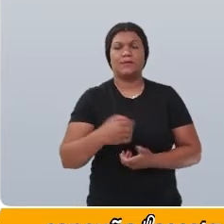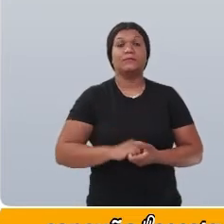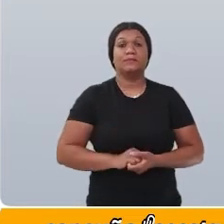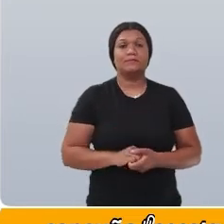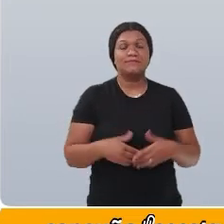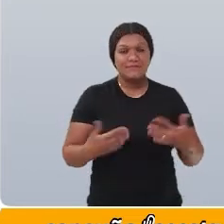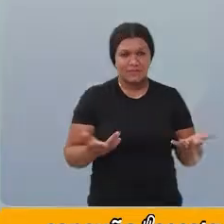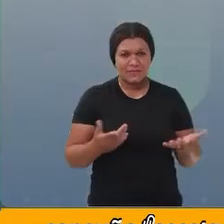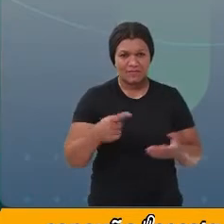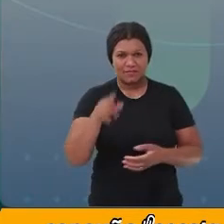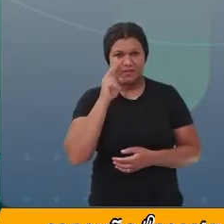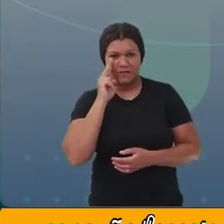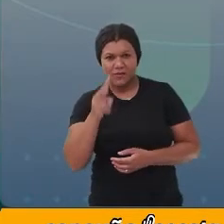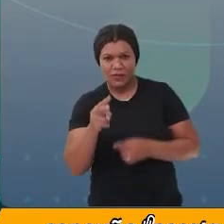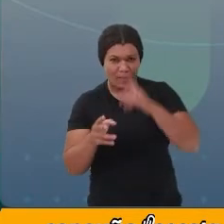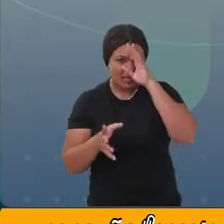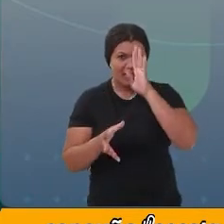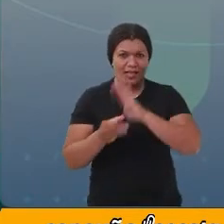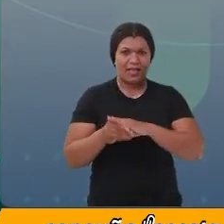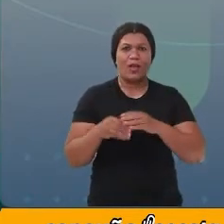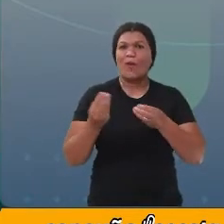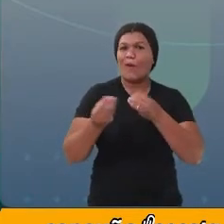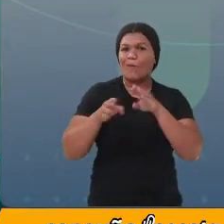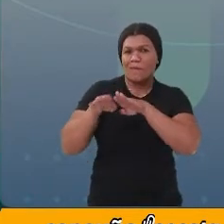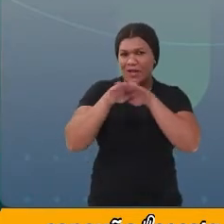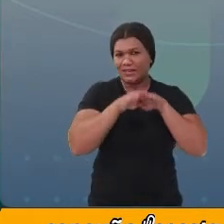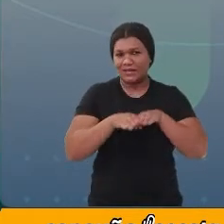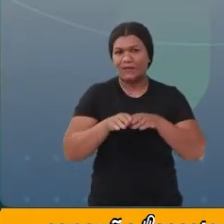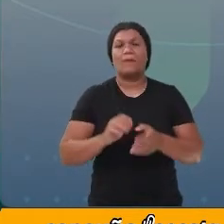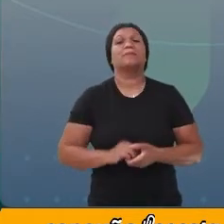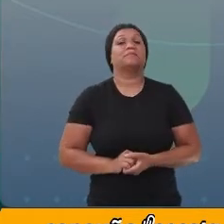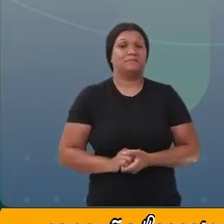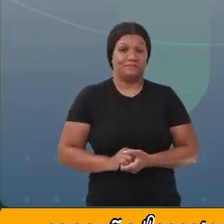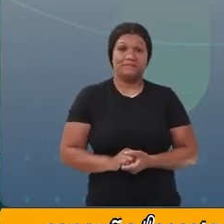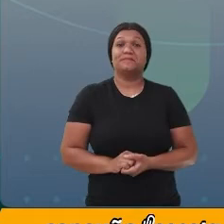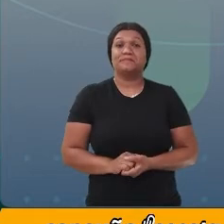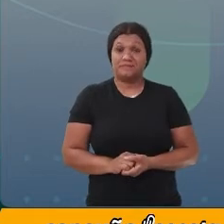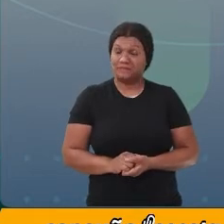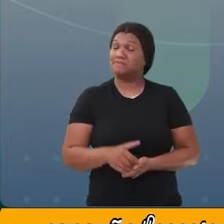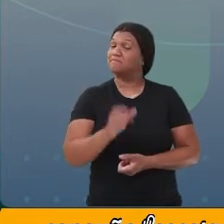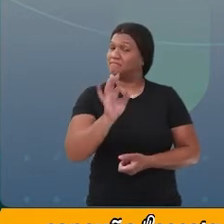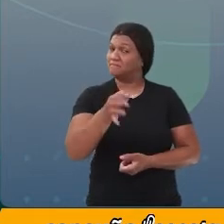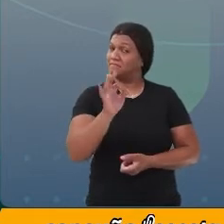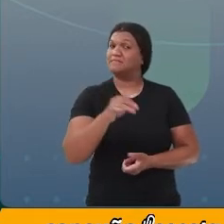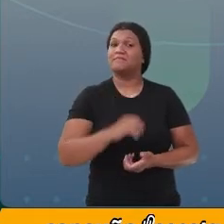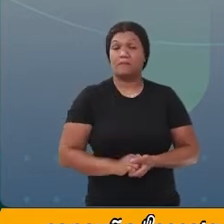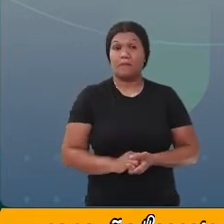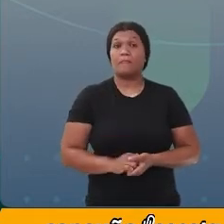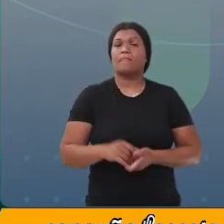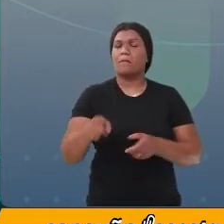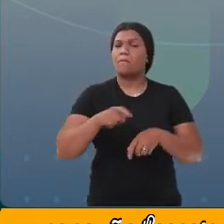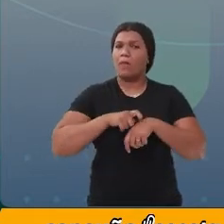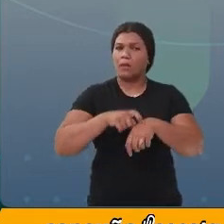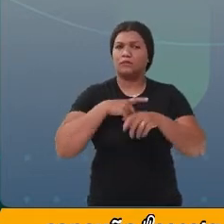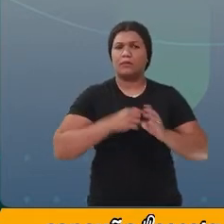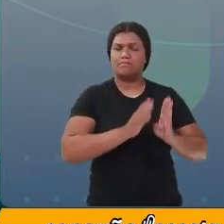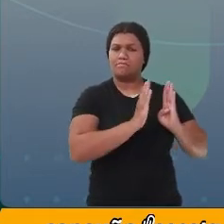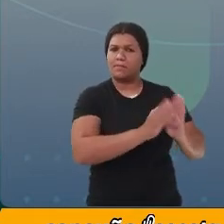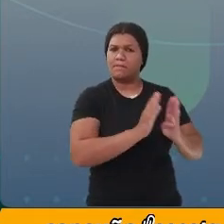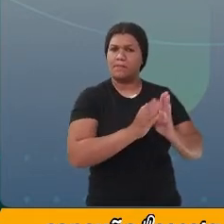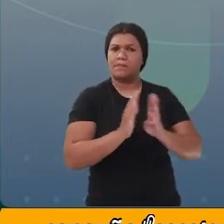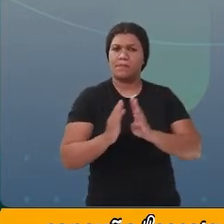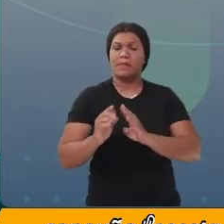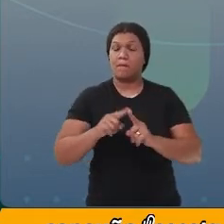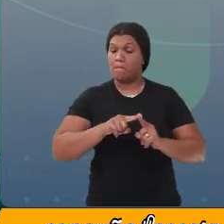E aí? Compreendeu o padrão dessa vez? Isso mesmo. Nessa sequência, o